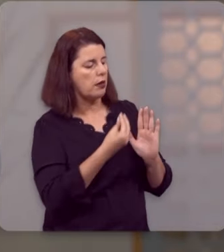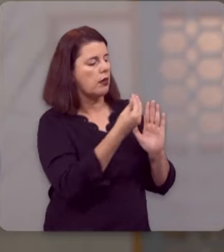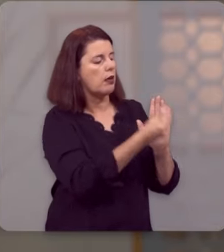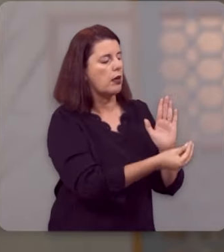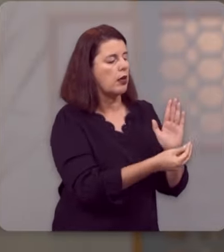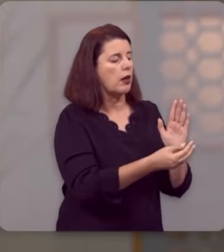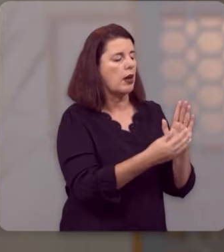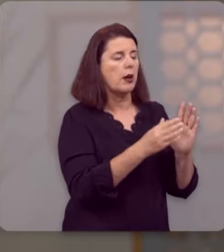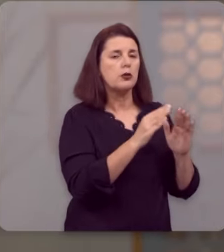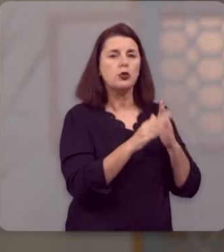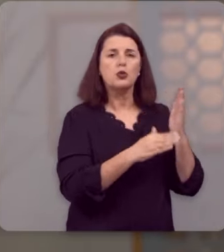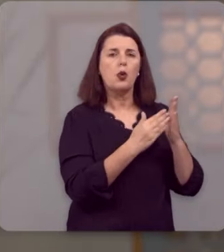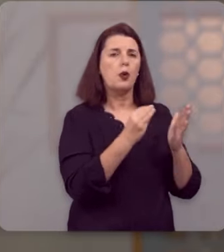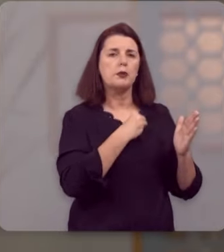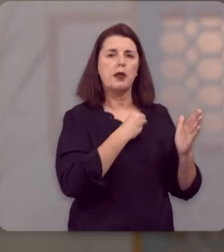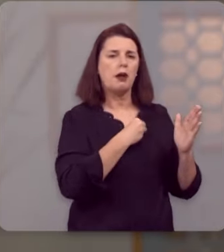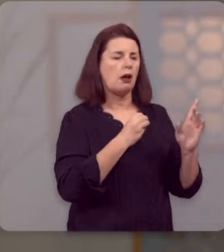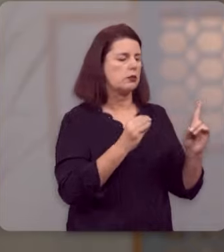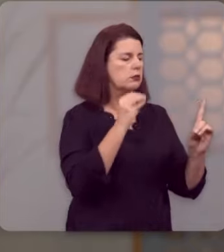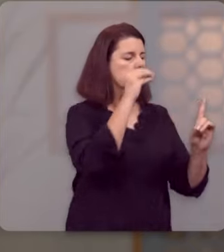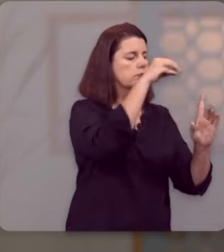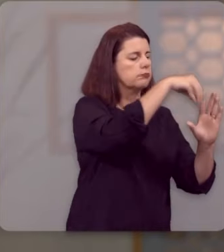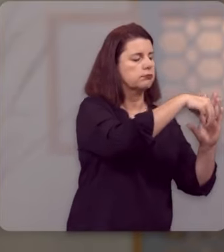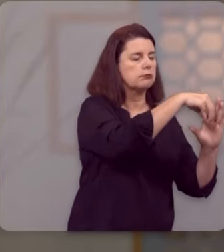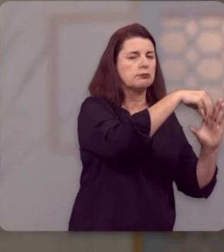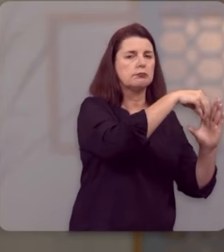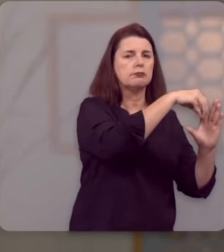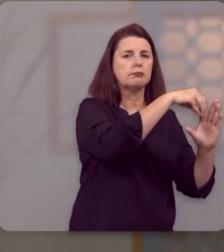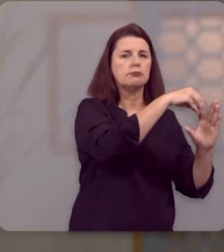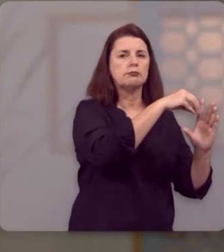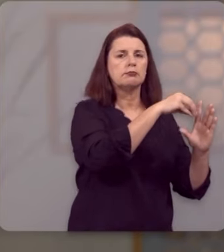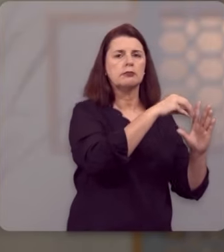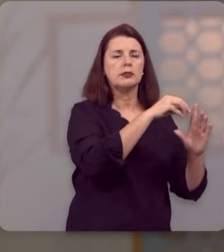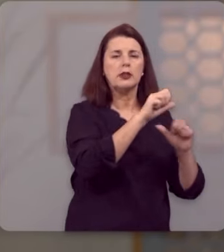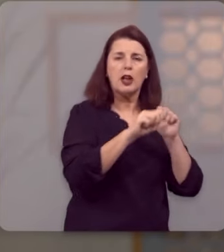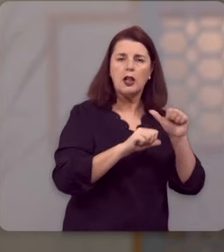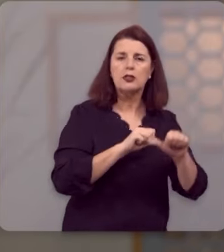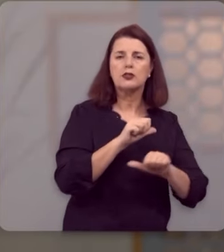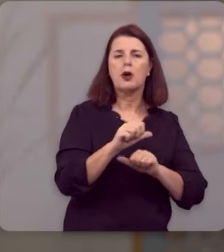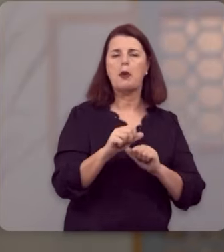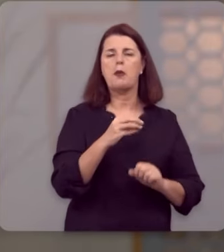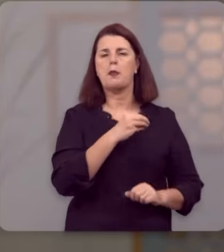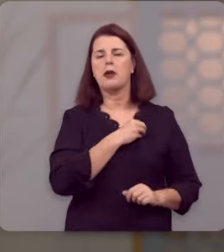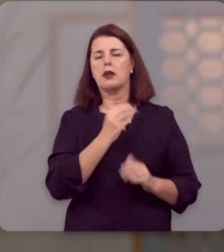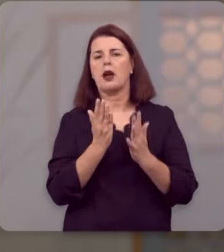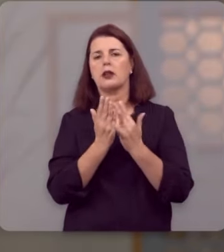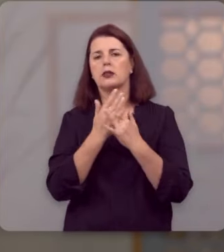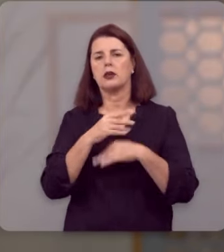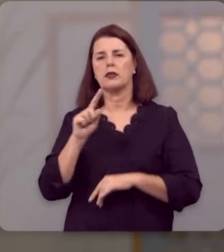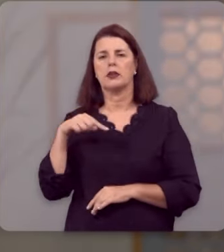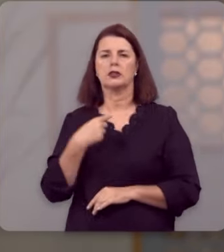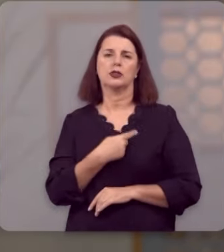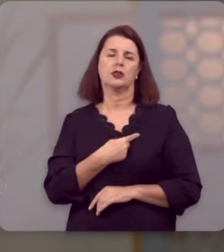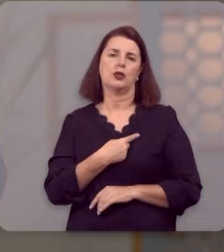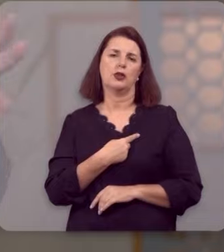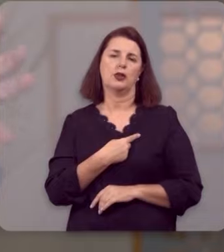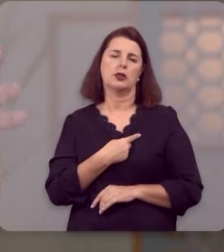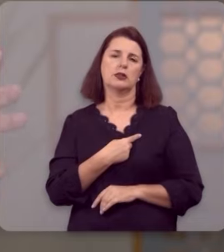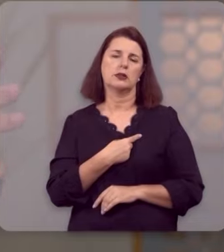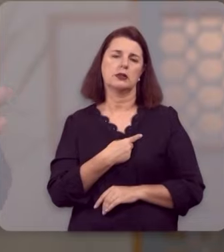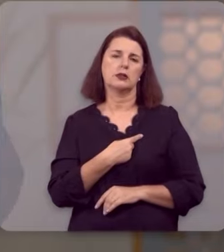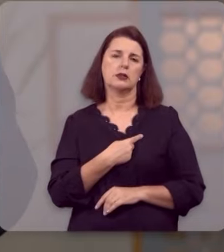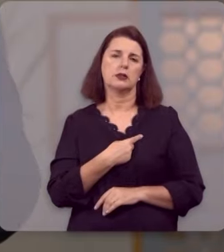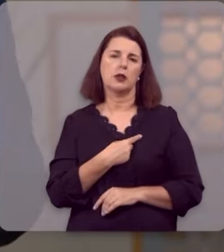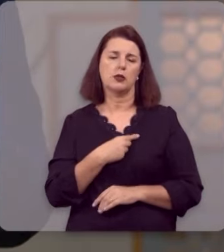de todos nós. Ele foi feito pecado por nós. Ele a si mesmo se fez maldição por nós. Ele